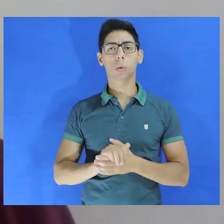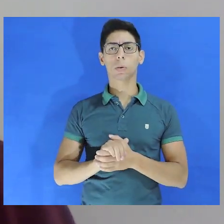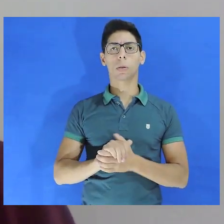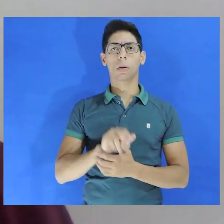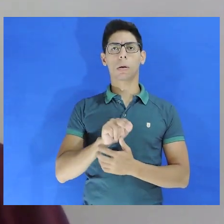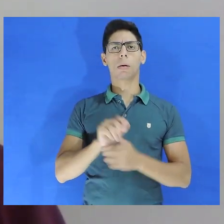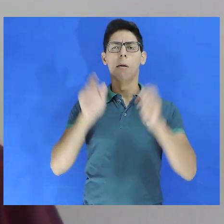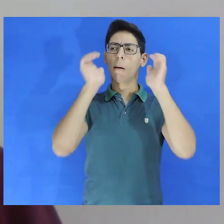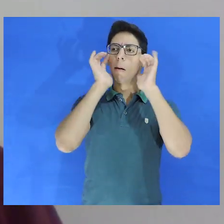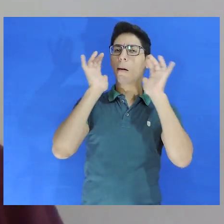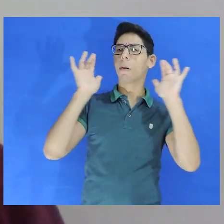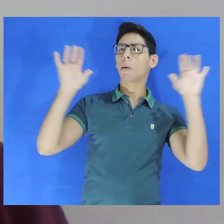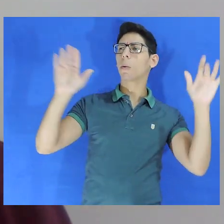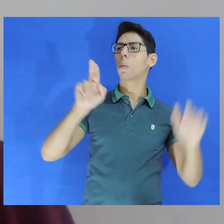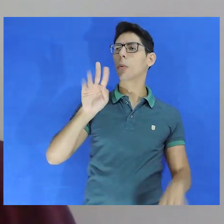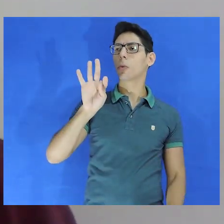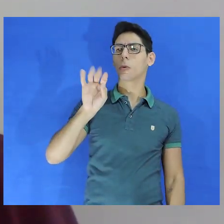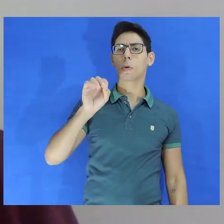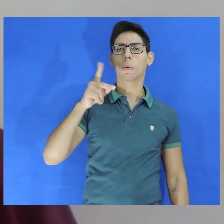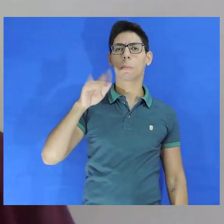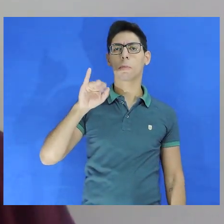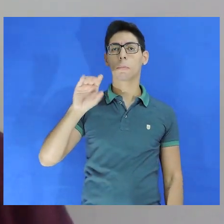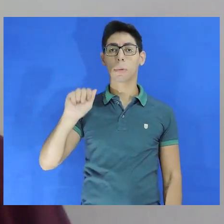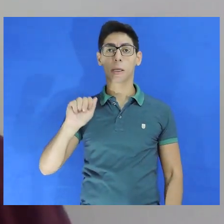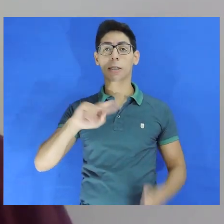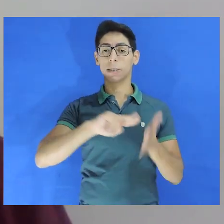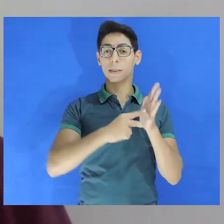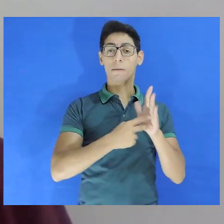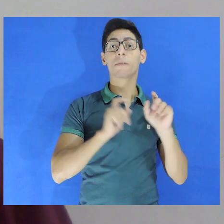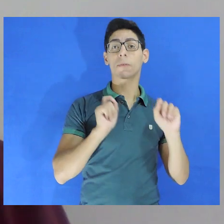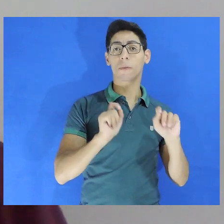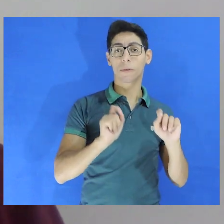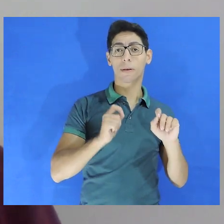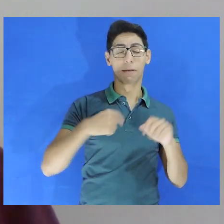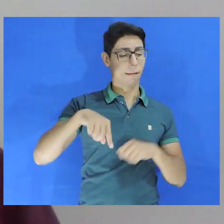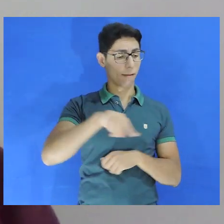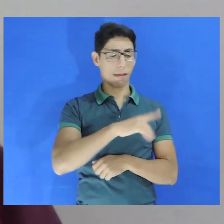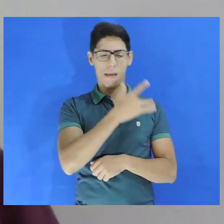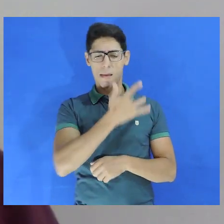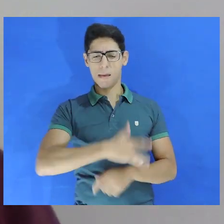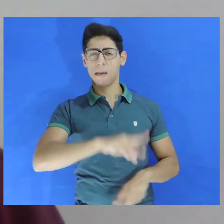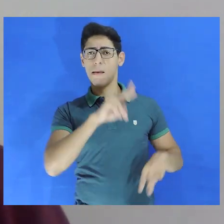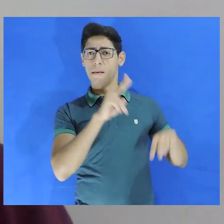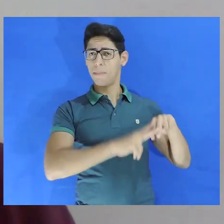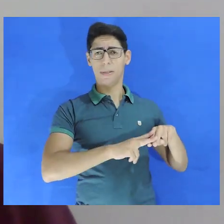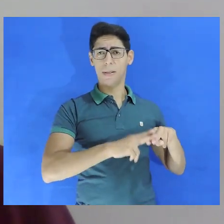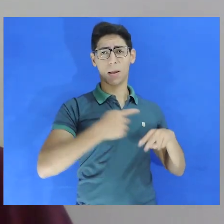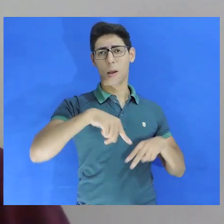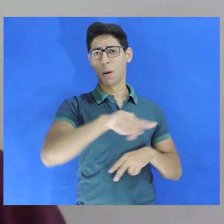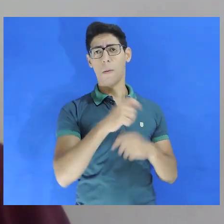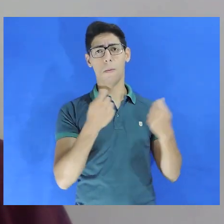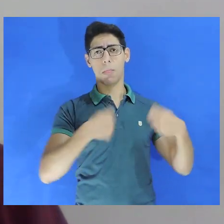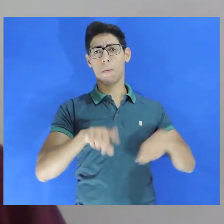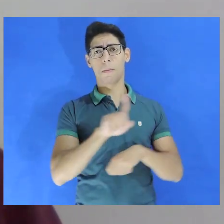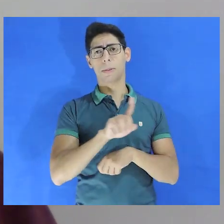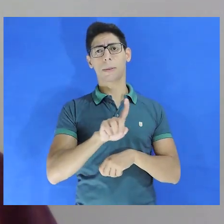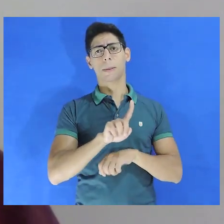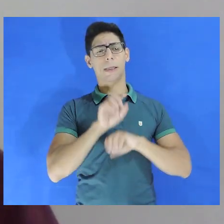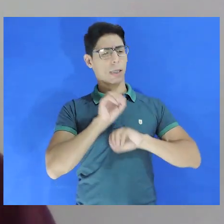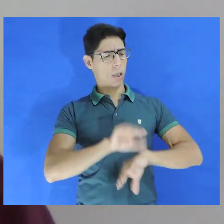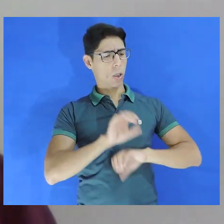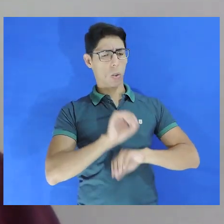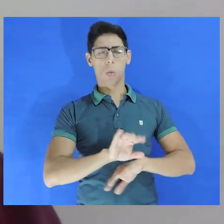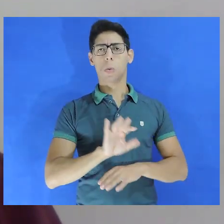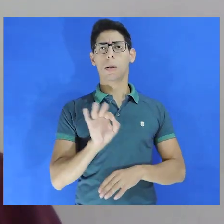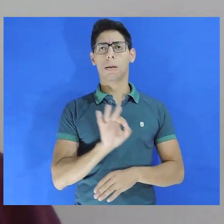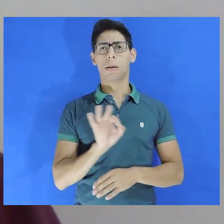acredito. Utopia é acreditar no cárcere. Acreditar que a pena de prisão resocializa,